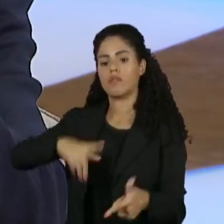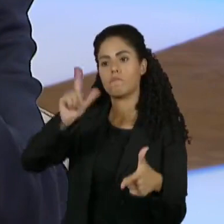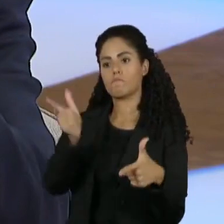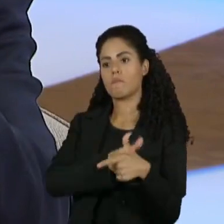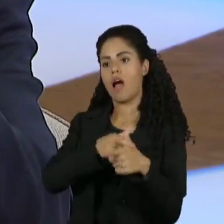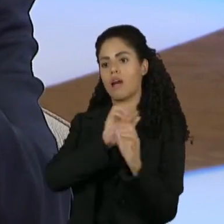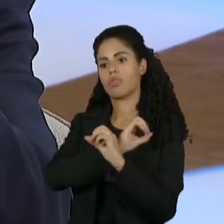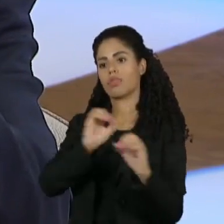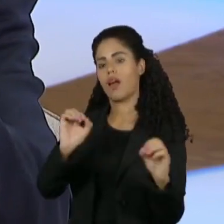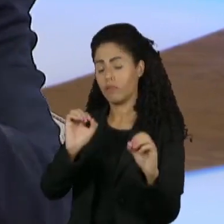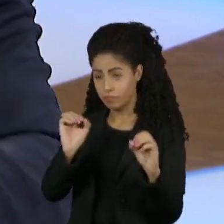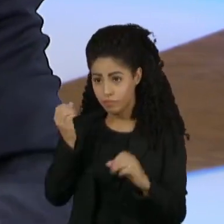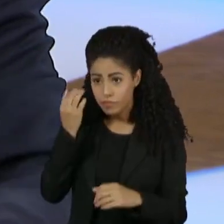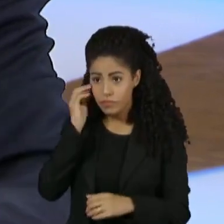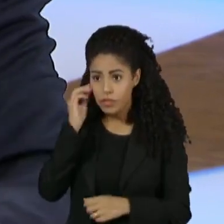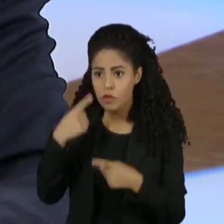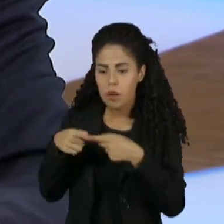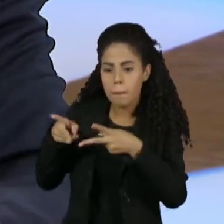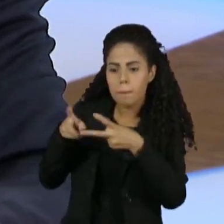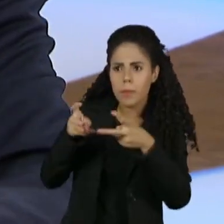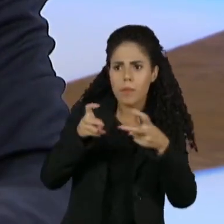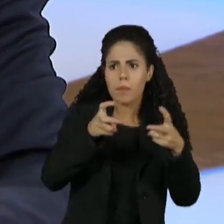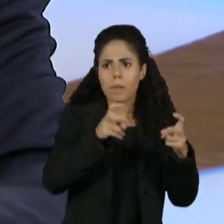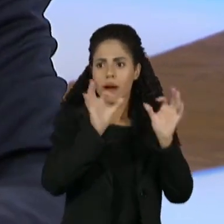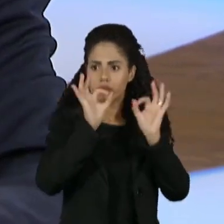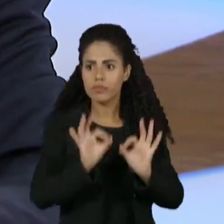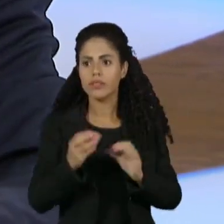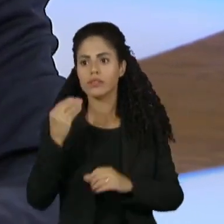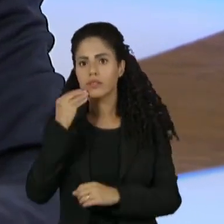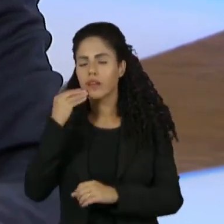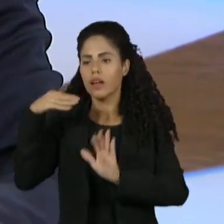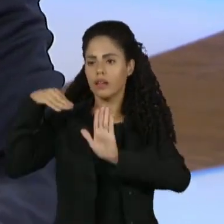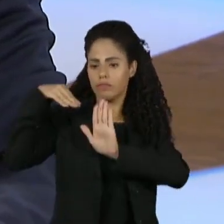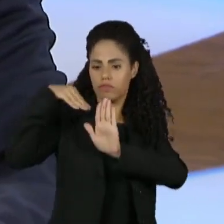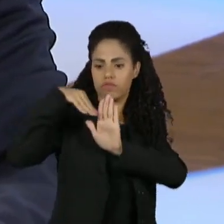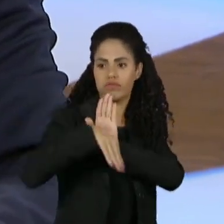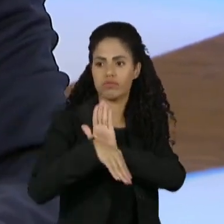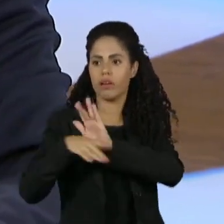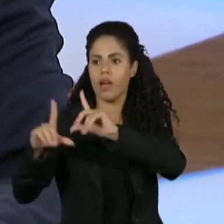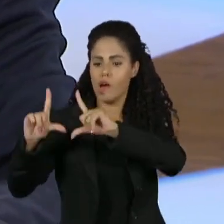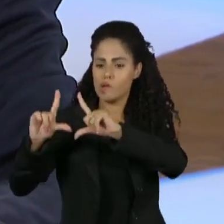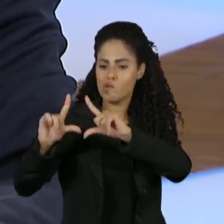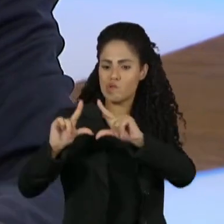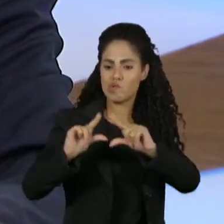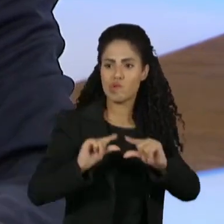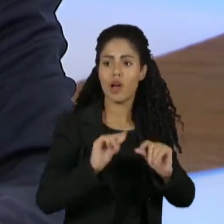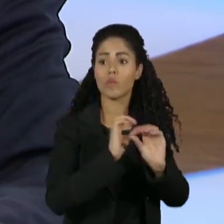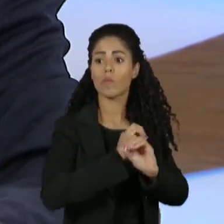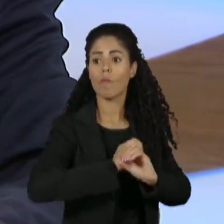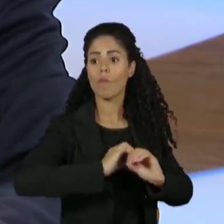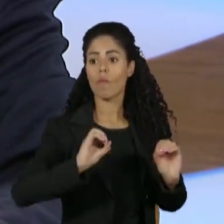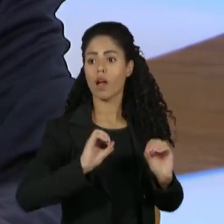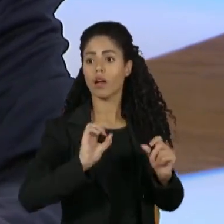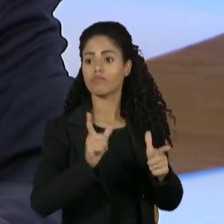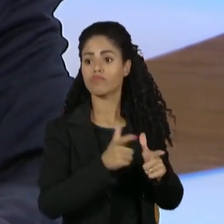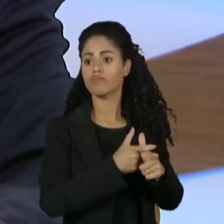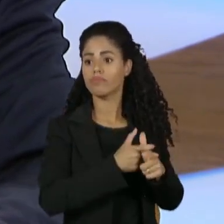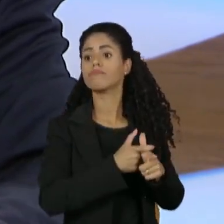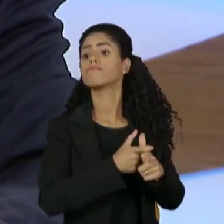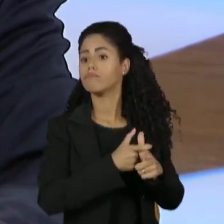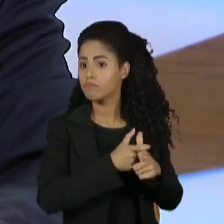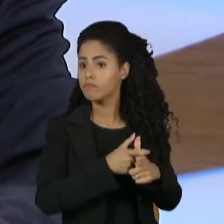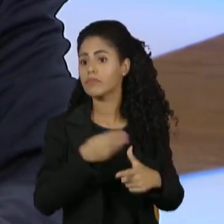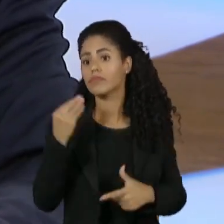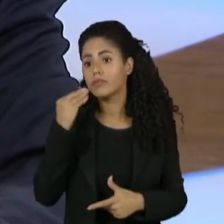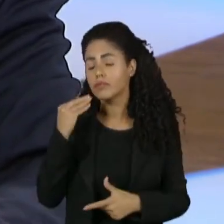importante ser observado. Porque se a trajetória do déficit é declinante e tende a zerar em algum momento próximo, há uma